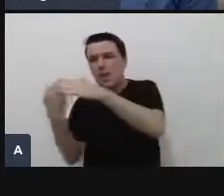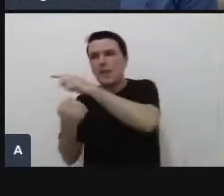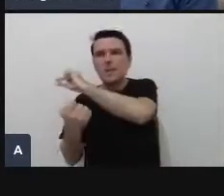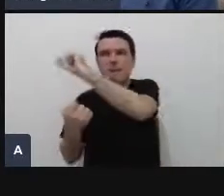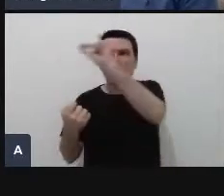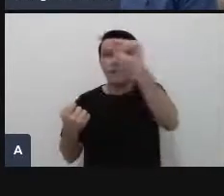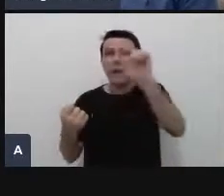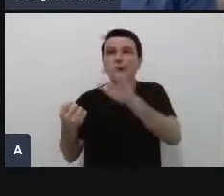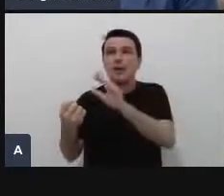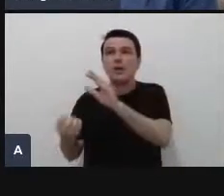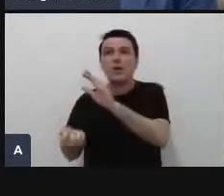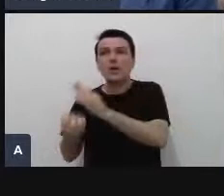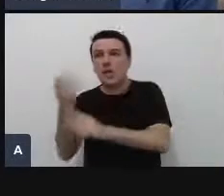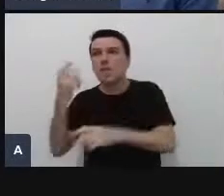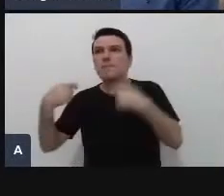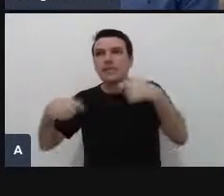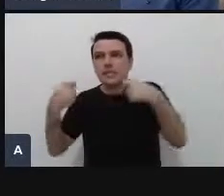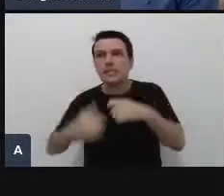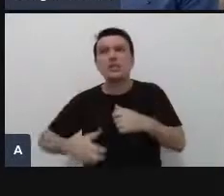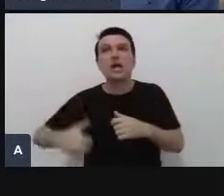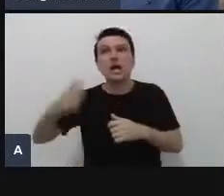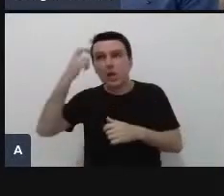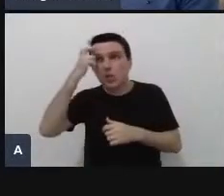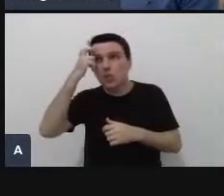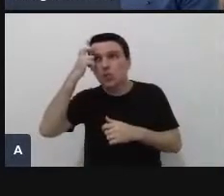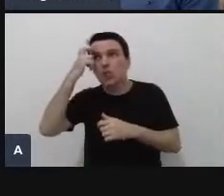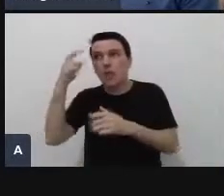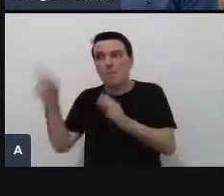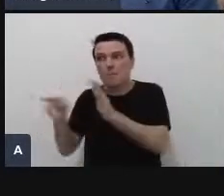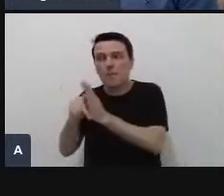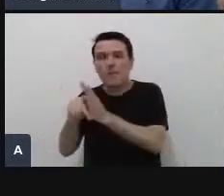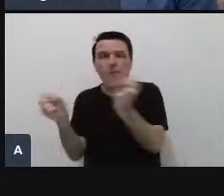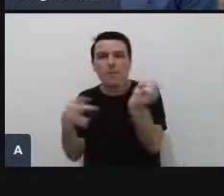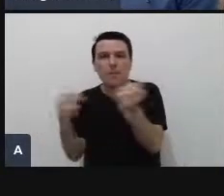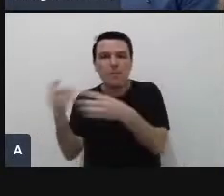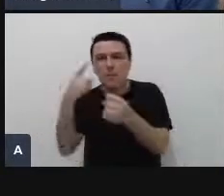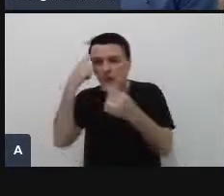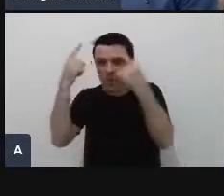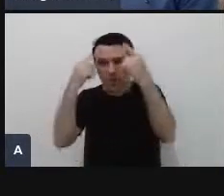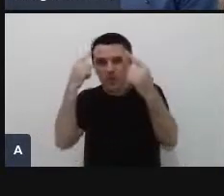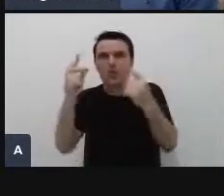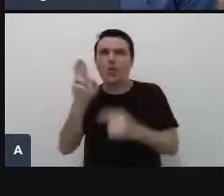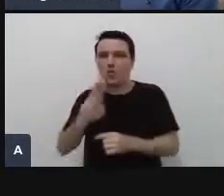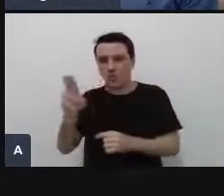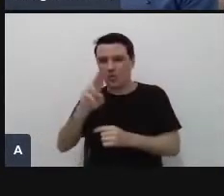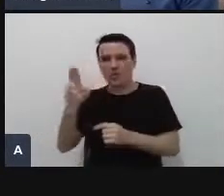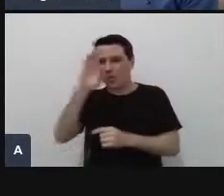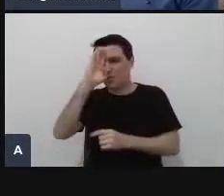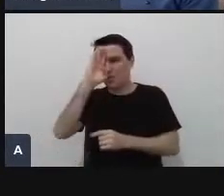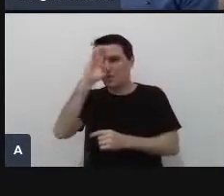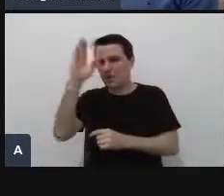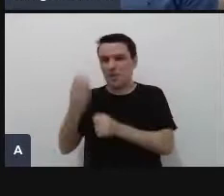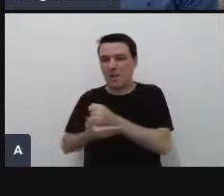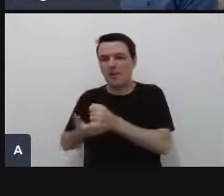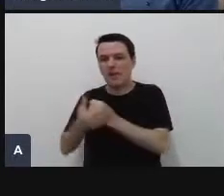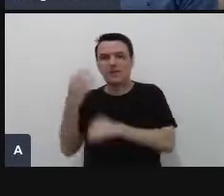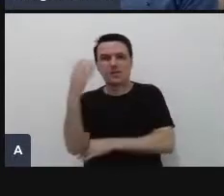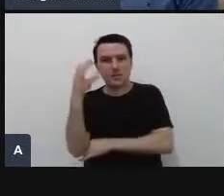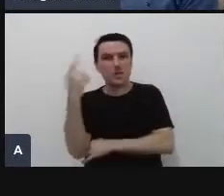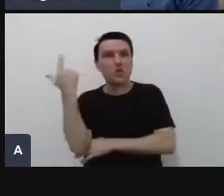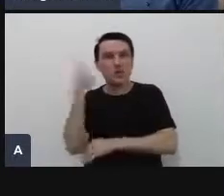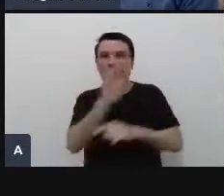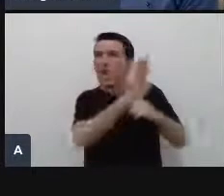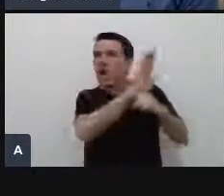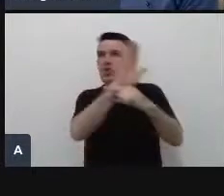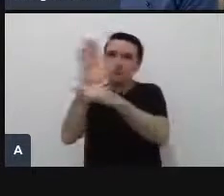cultura para a inovação tudo isso por meio da ciência é claro e assim a gente consegue então gerar novas soluções para o planeta